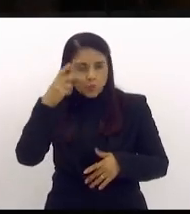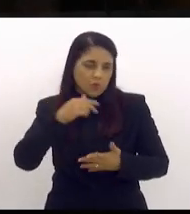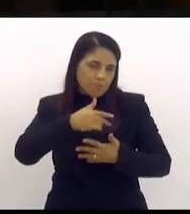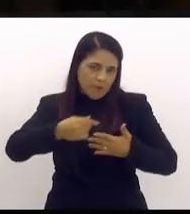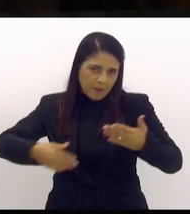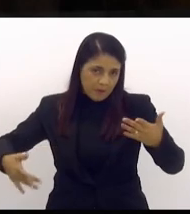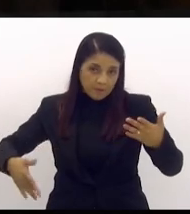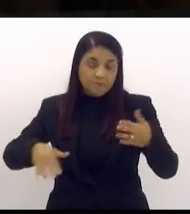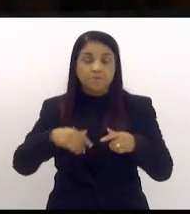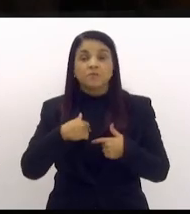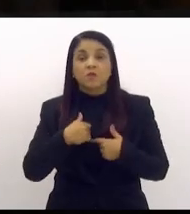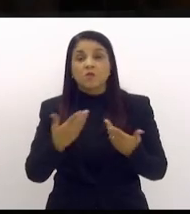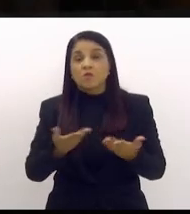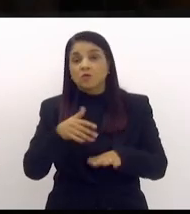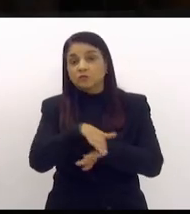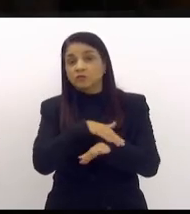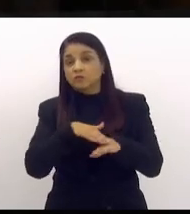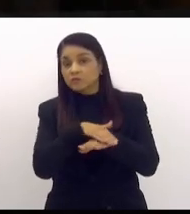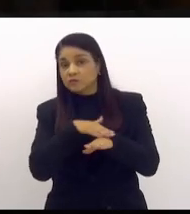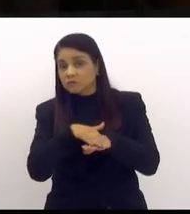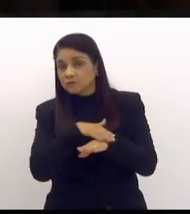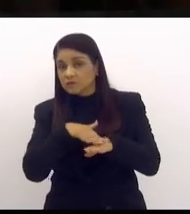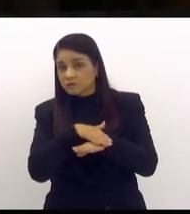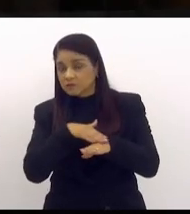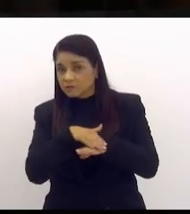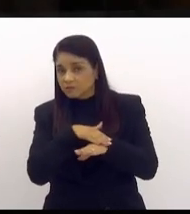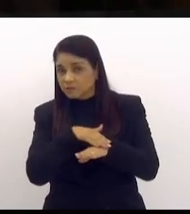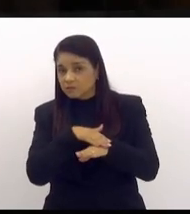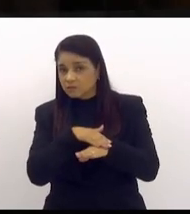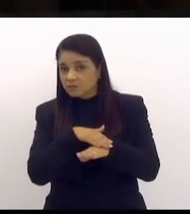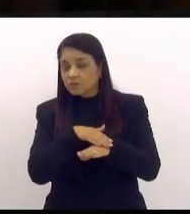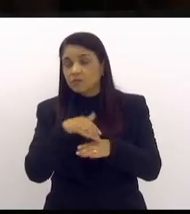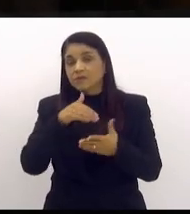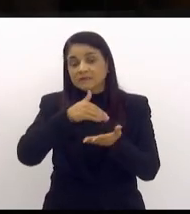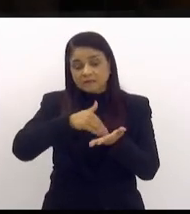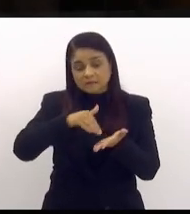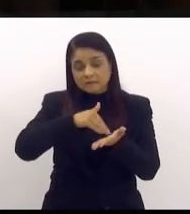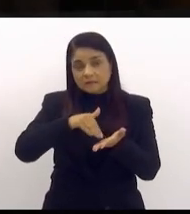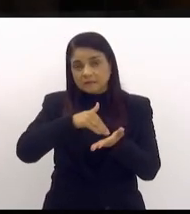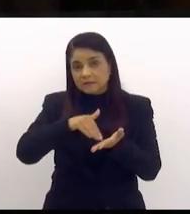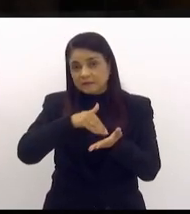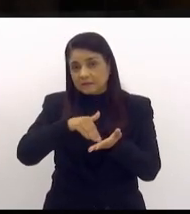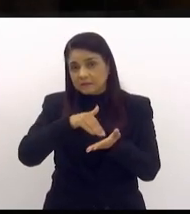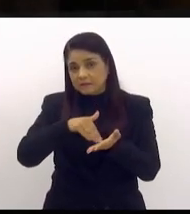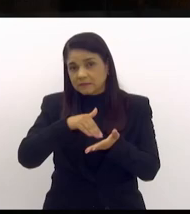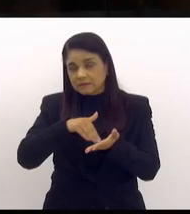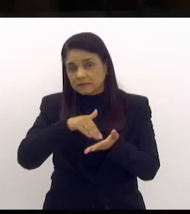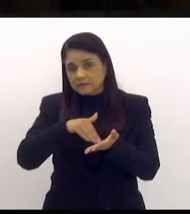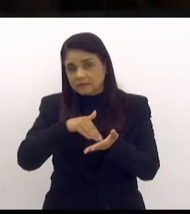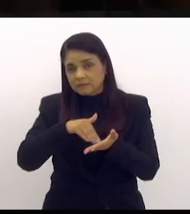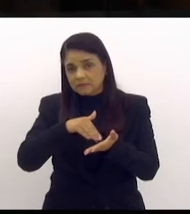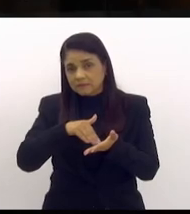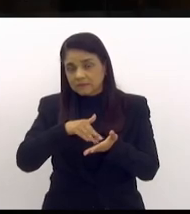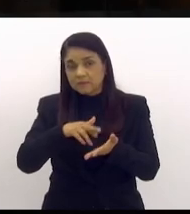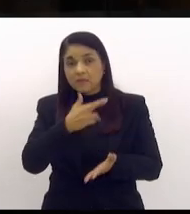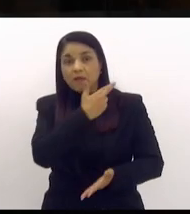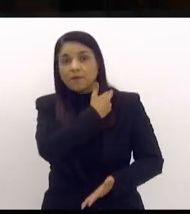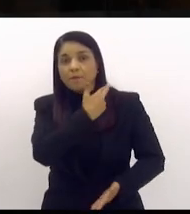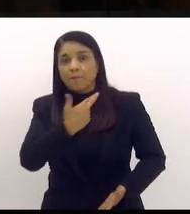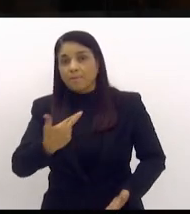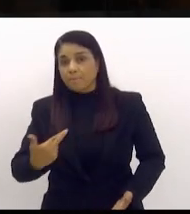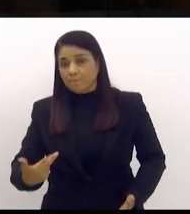conversamos, inclusive, com a secretária da República,